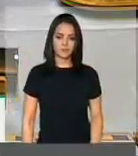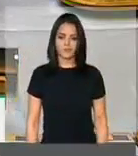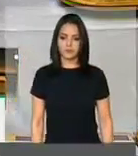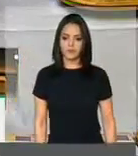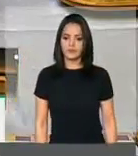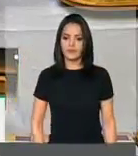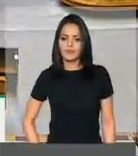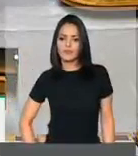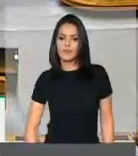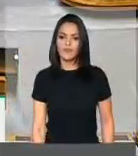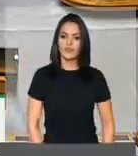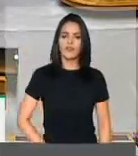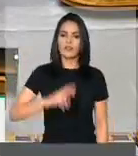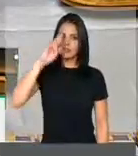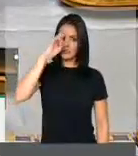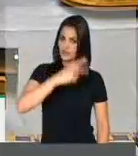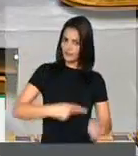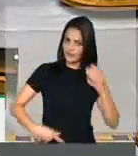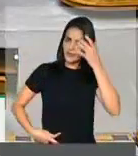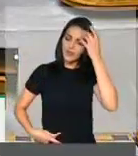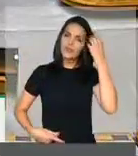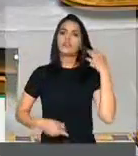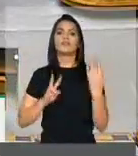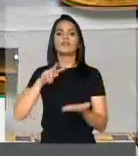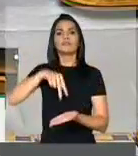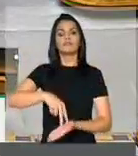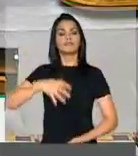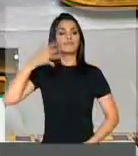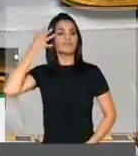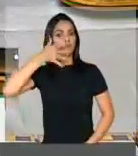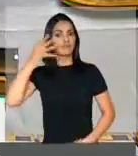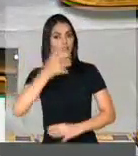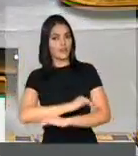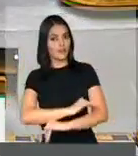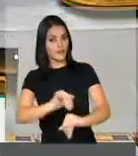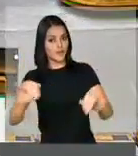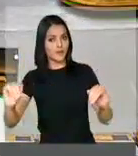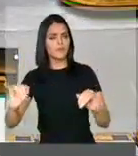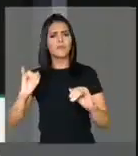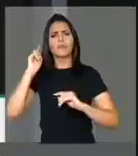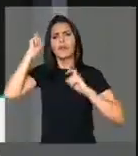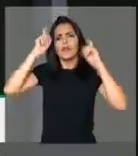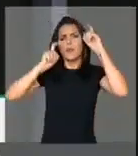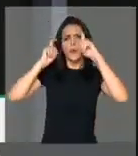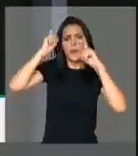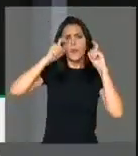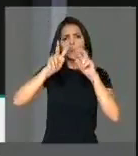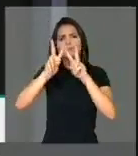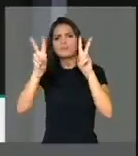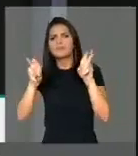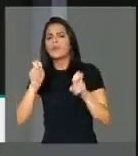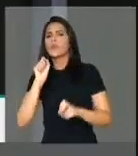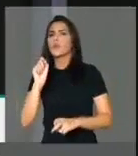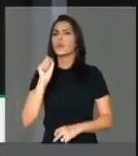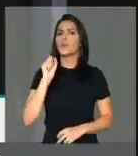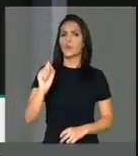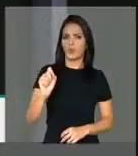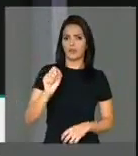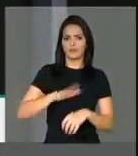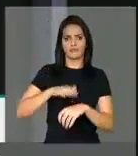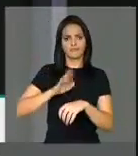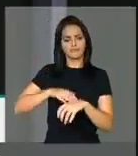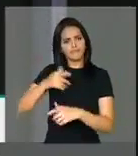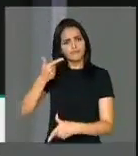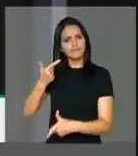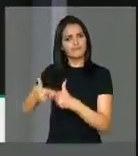Senhor presidente, eu ocupo essa tribuna para manifestar uma preocupação com um dos mais